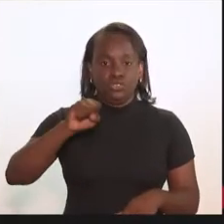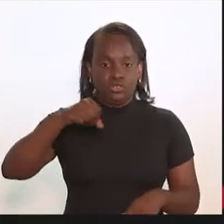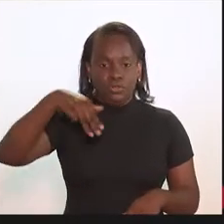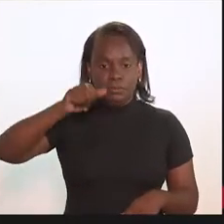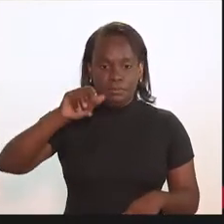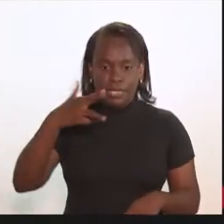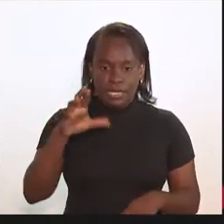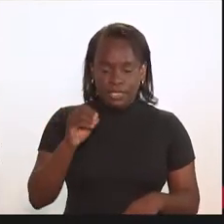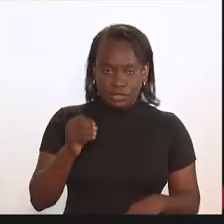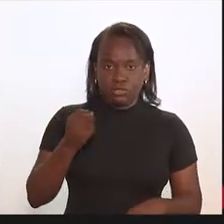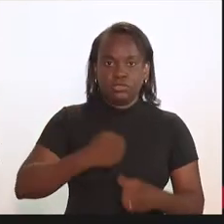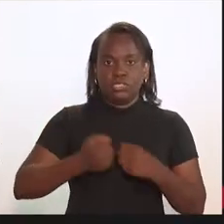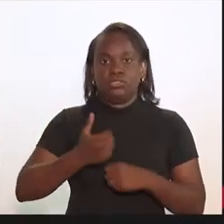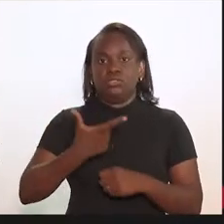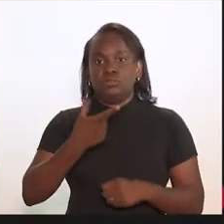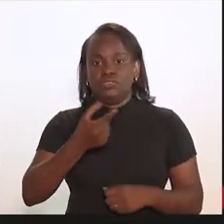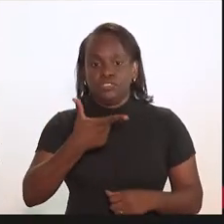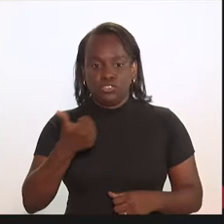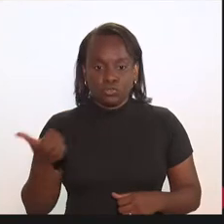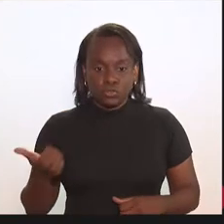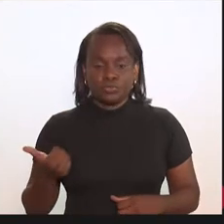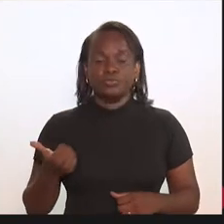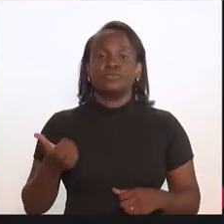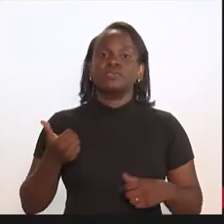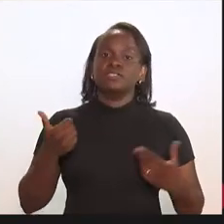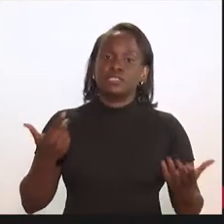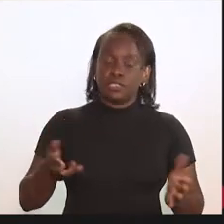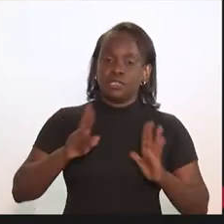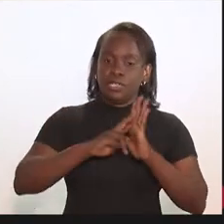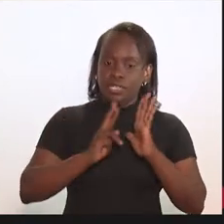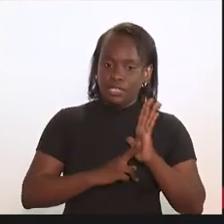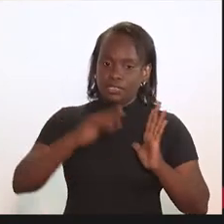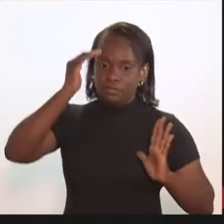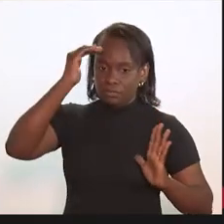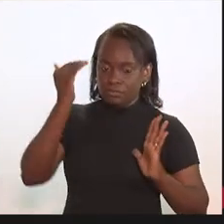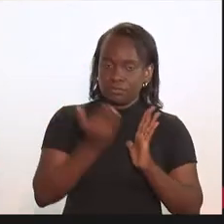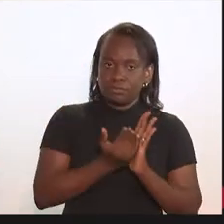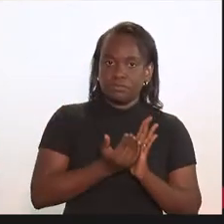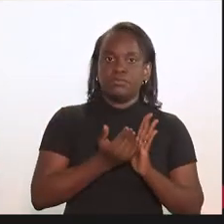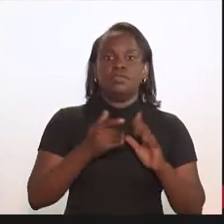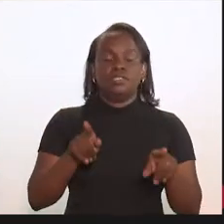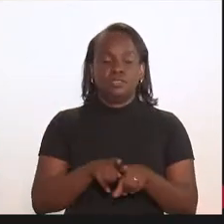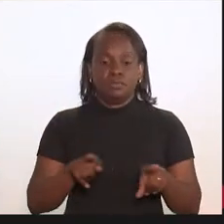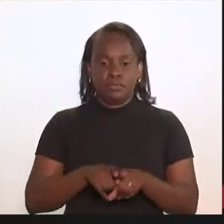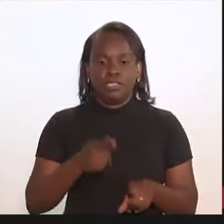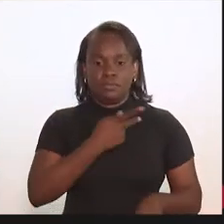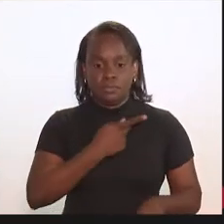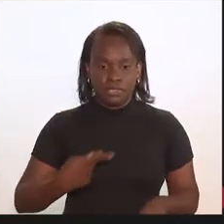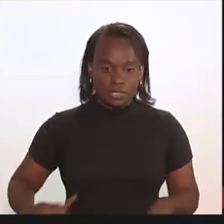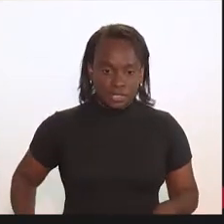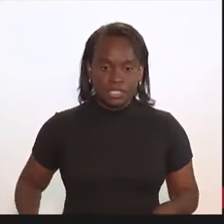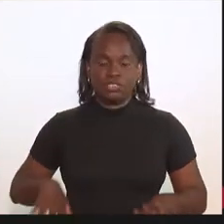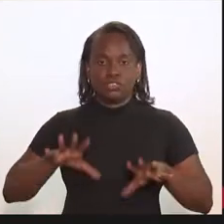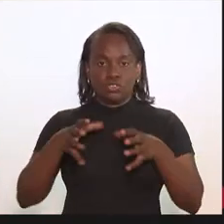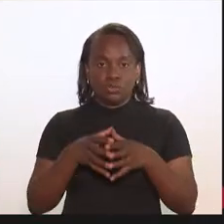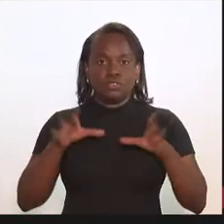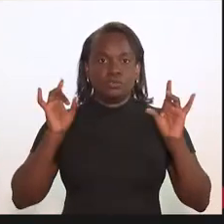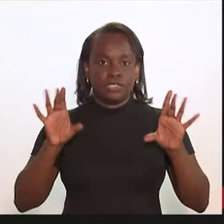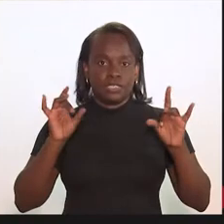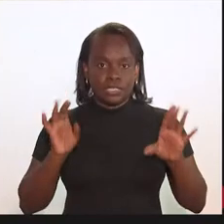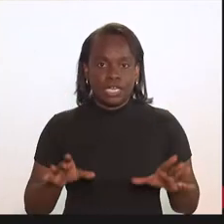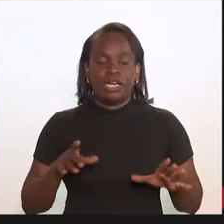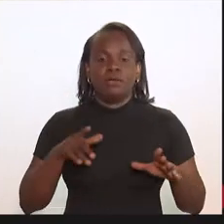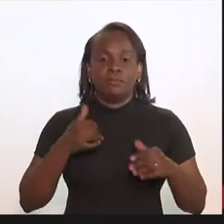18 de março de 2021, por força regimental e na condição de presidente da Comissão